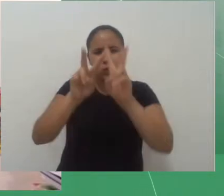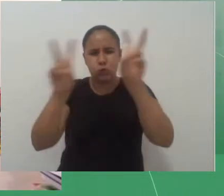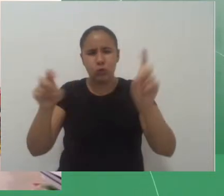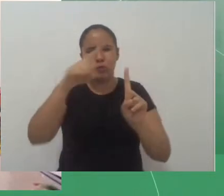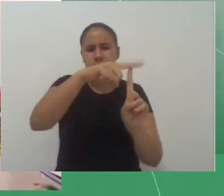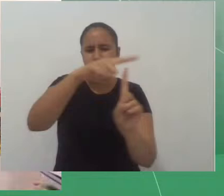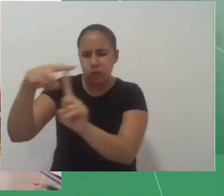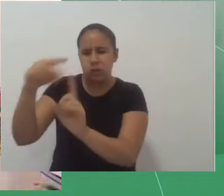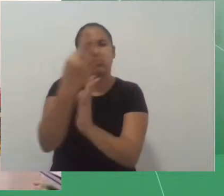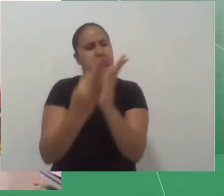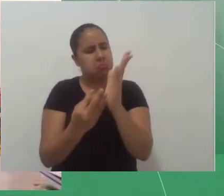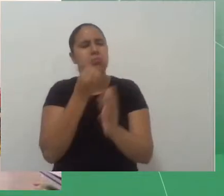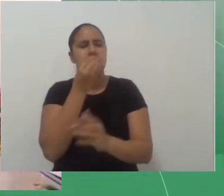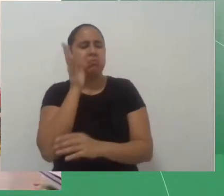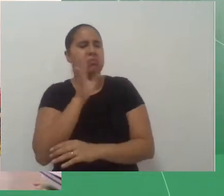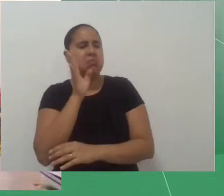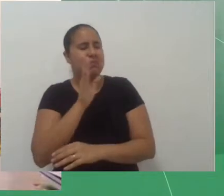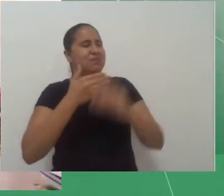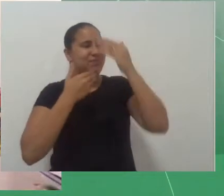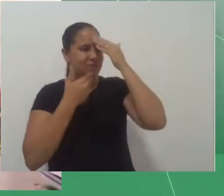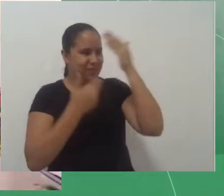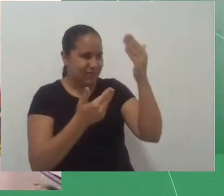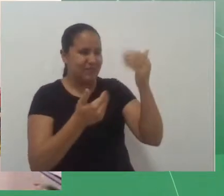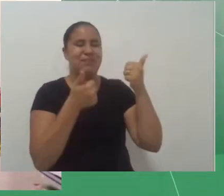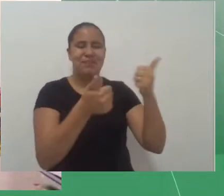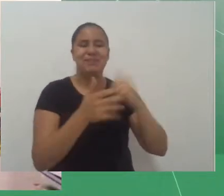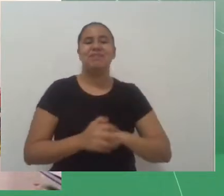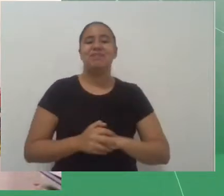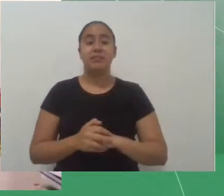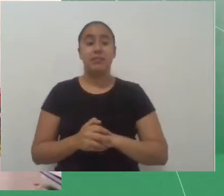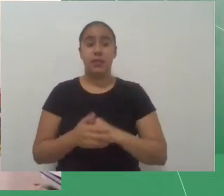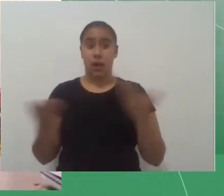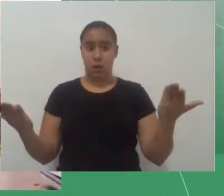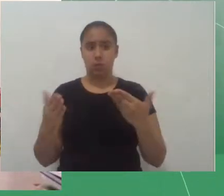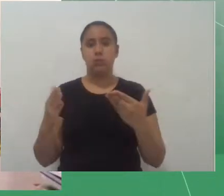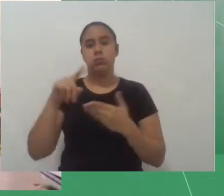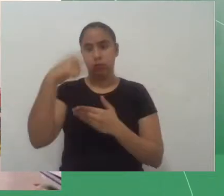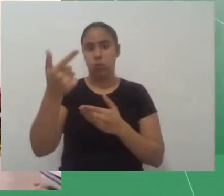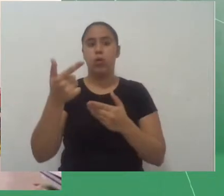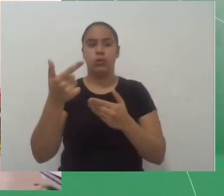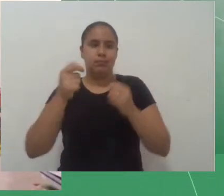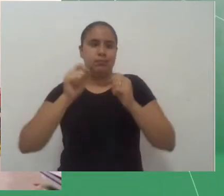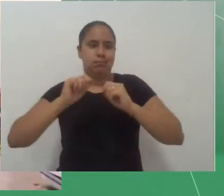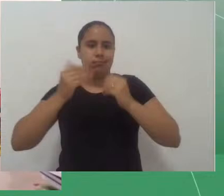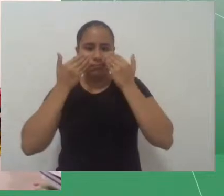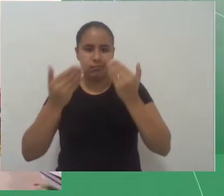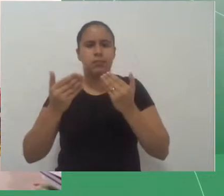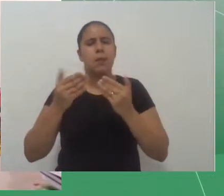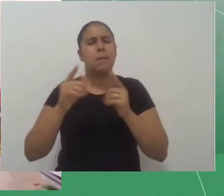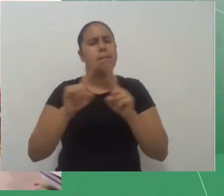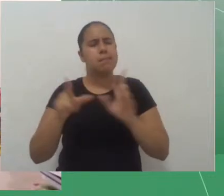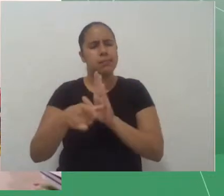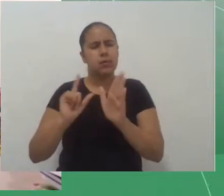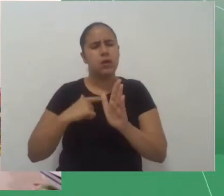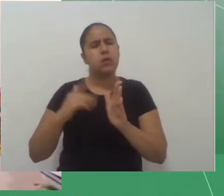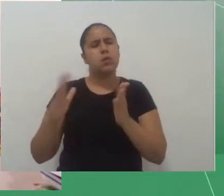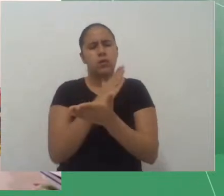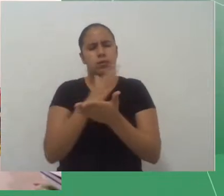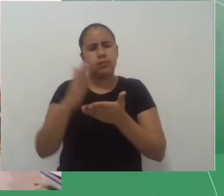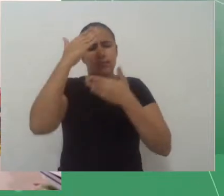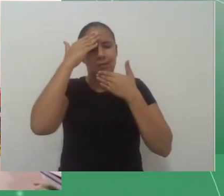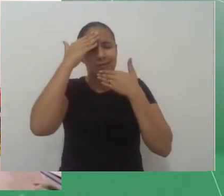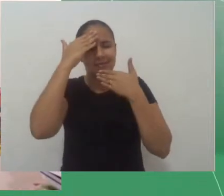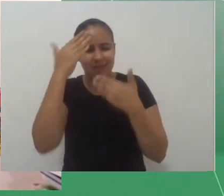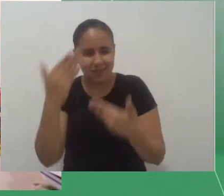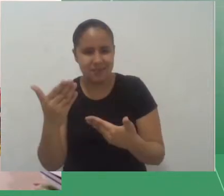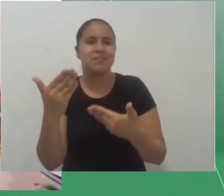muito bem, Rubens, obrigada, antes de passar para a próxima apresentação, gostaria de fazer alguns agradecimentos,